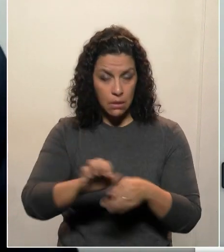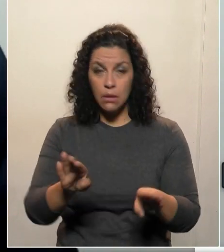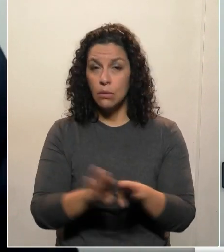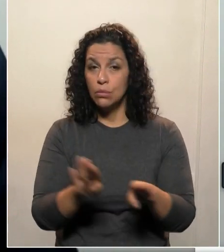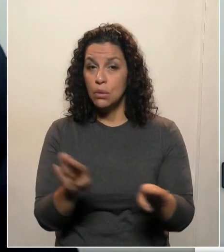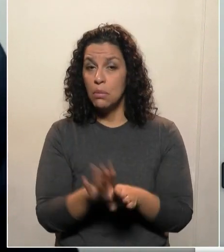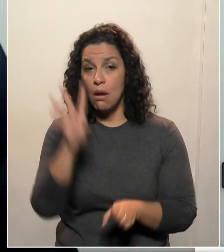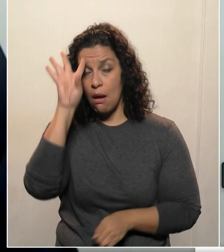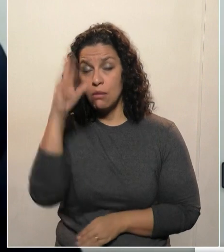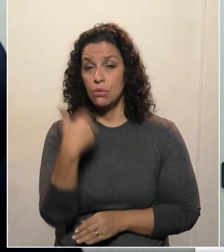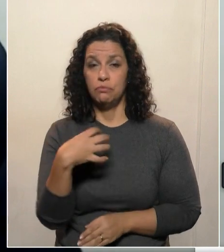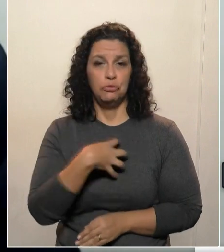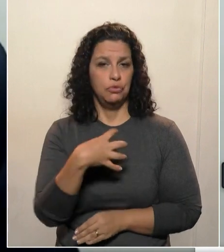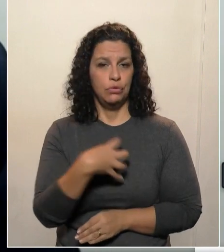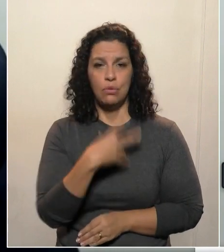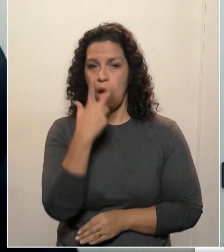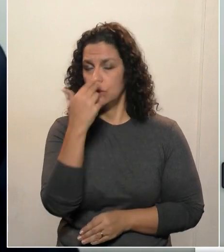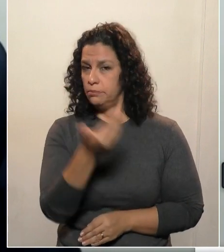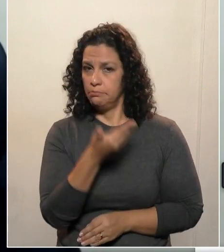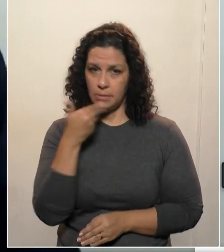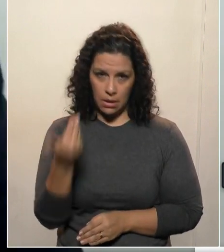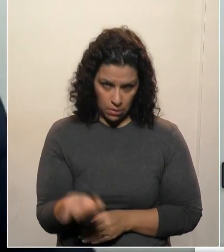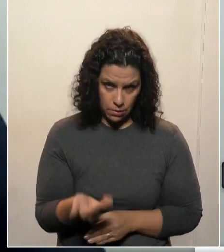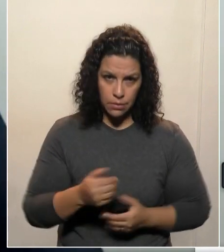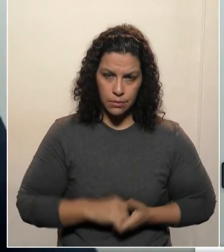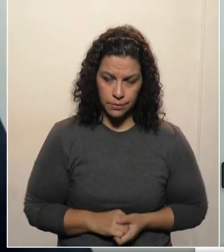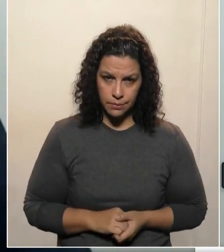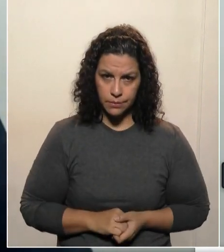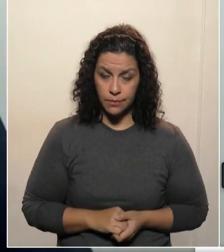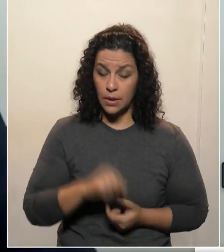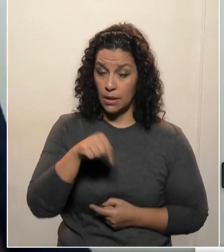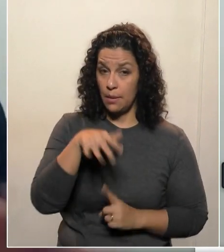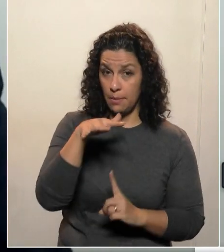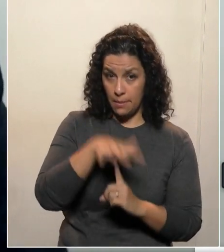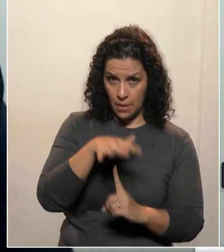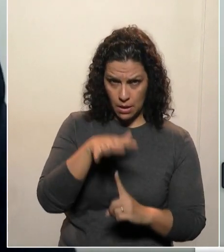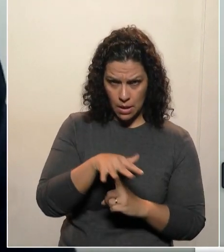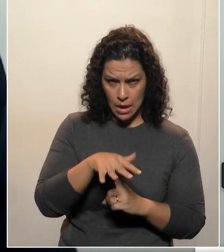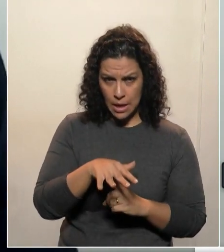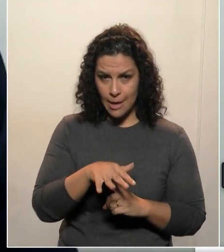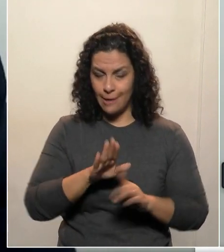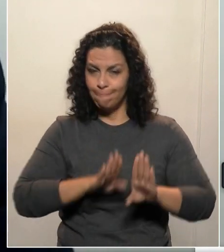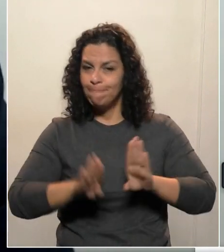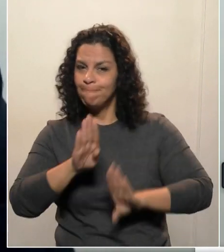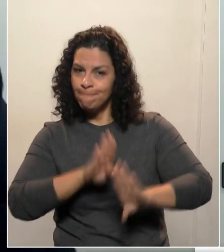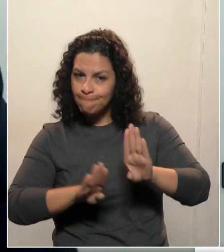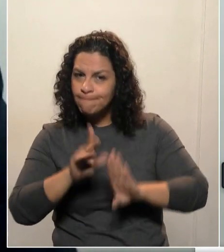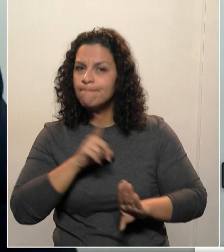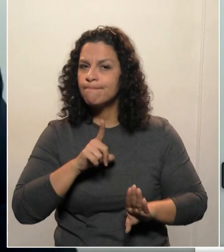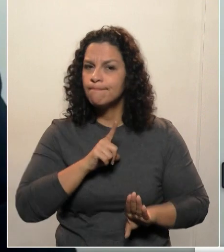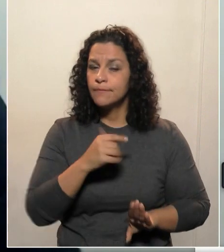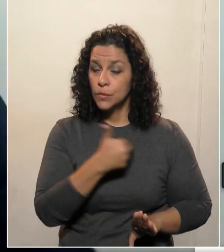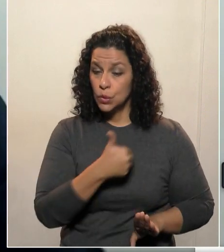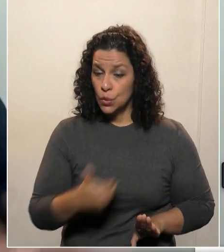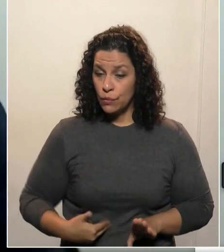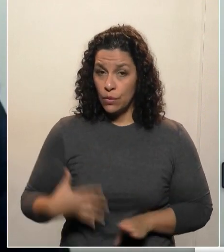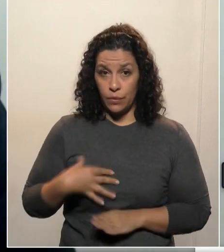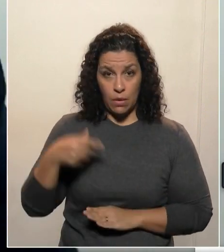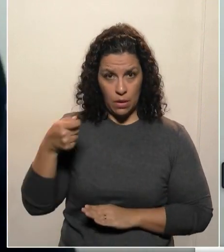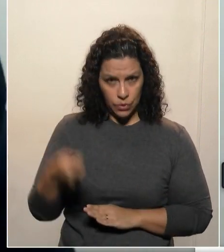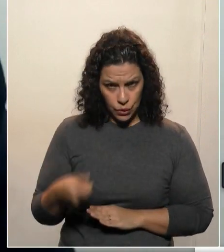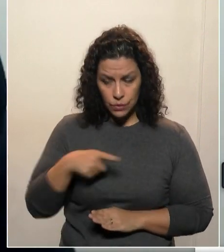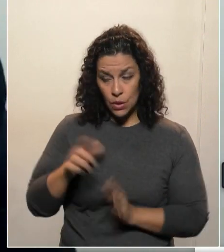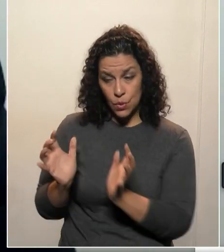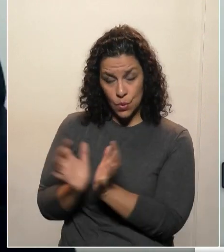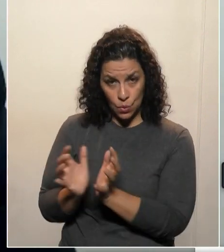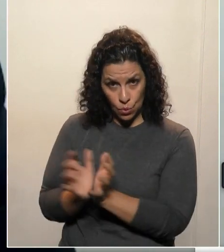tomar as decisões e achar melhor. O estado do Paraná tem sido muito prudente. O governador Natínio Júnior tem uma